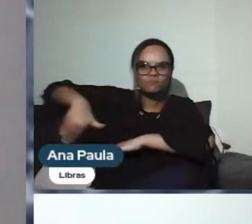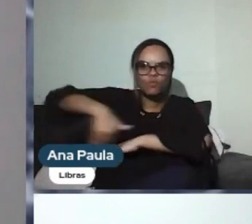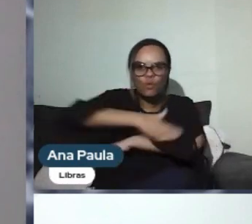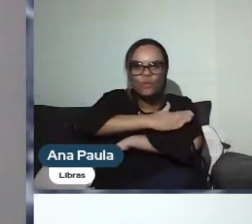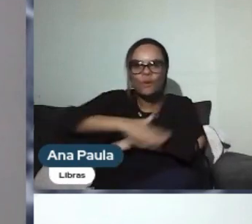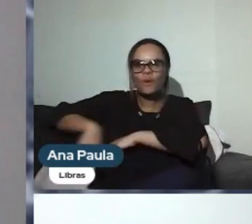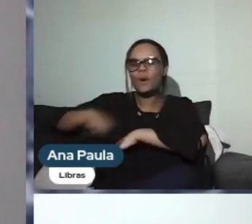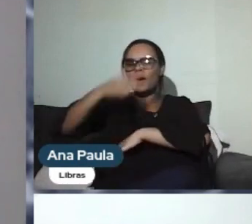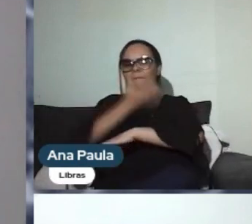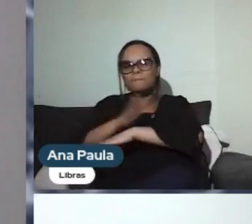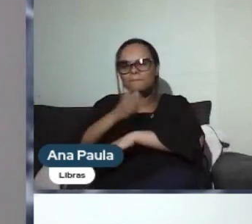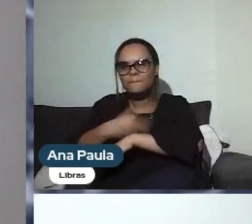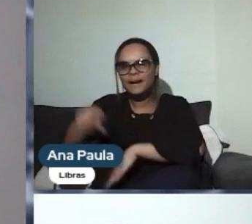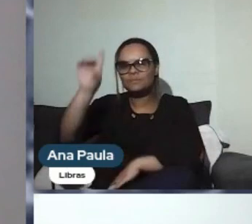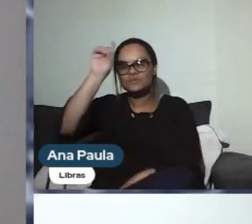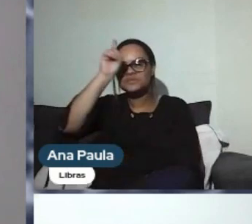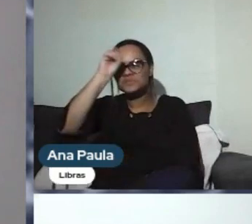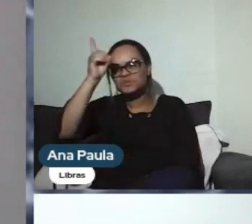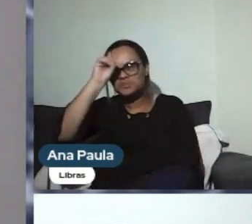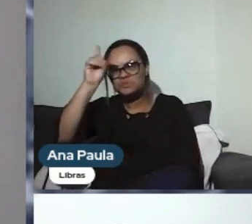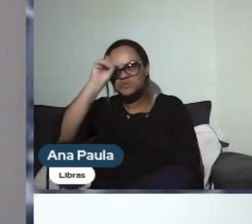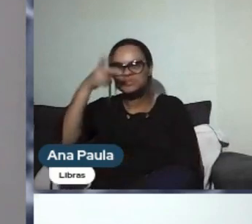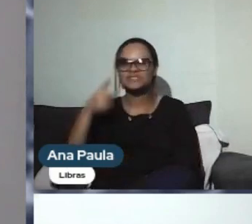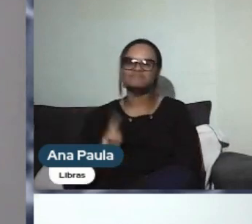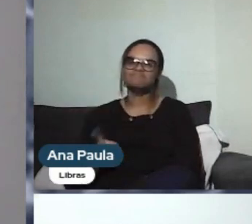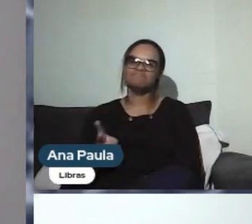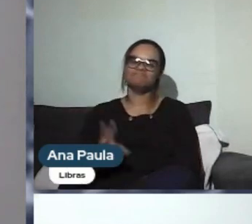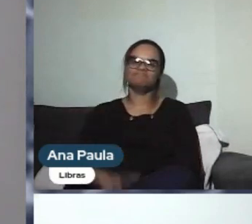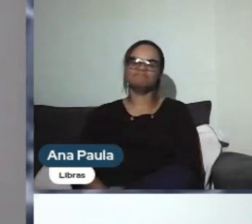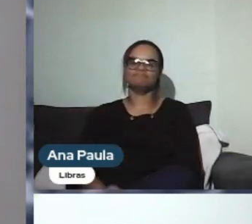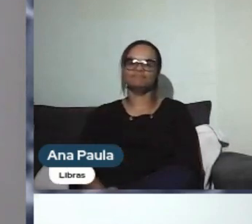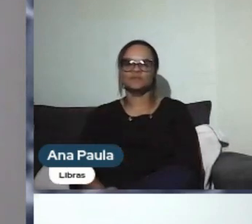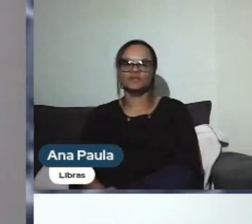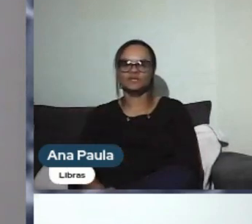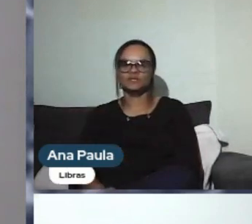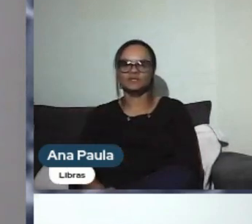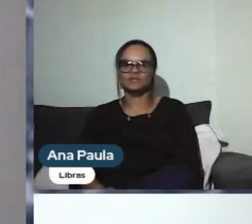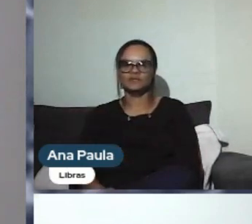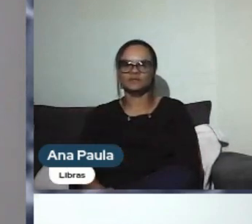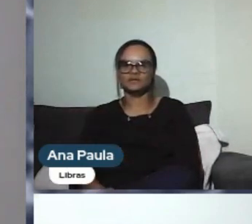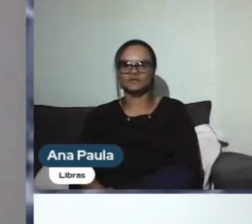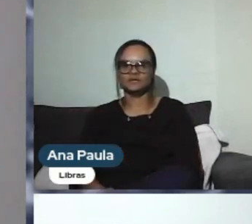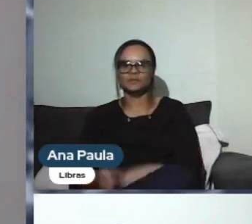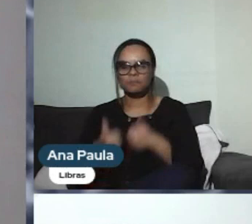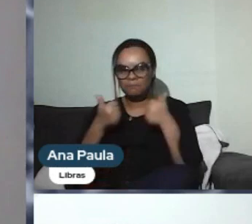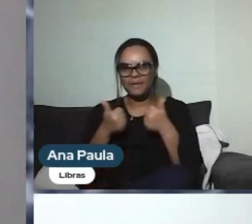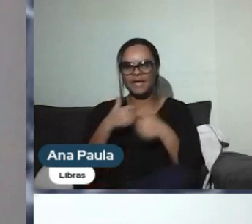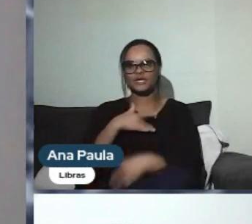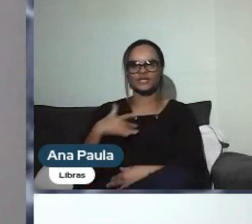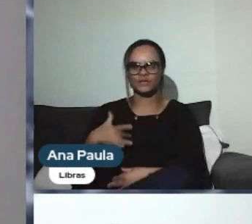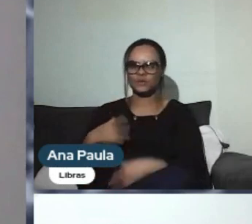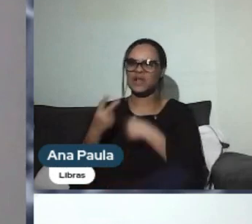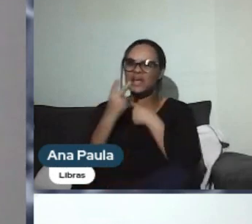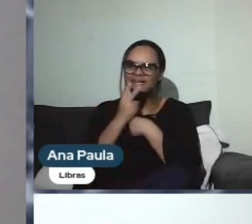física todos os dias. E não tem... Assim, primeiro que fez muito bem pra minha saúde, né?